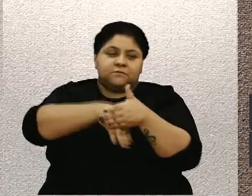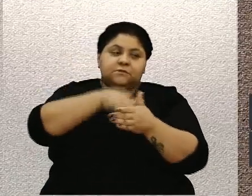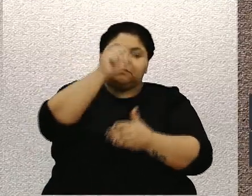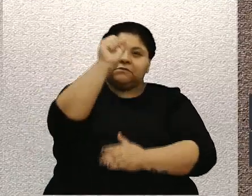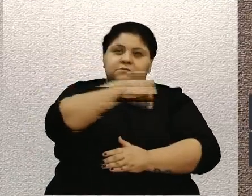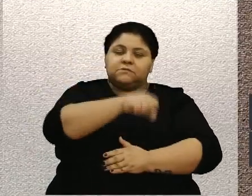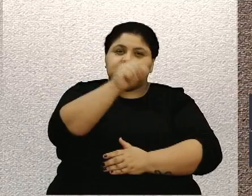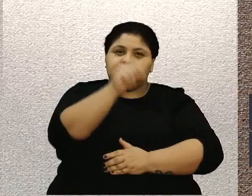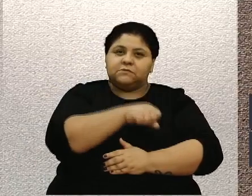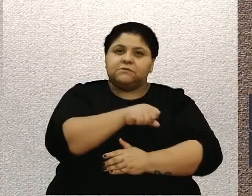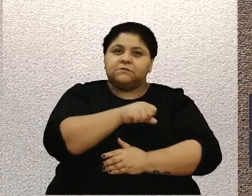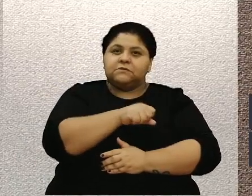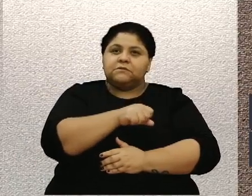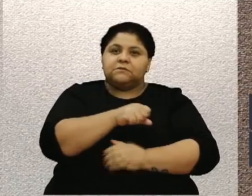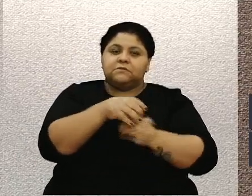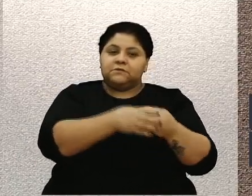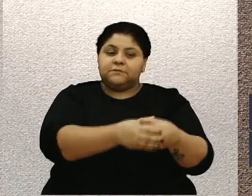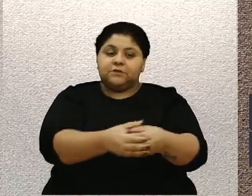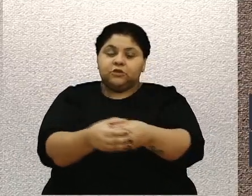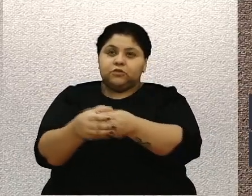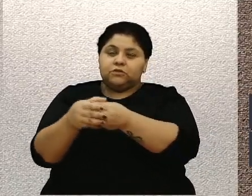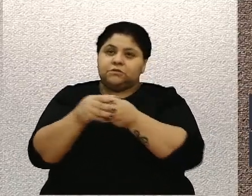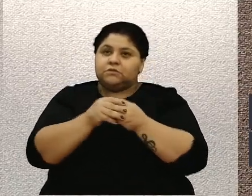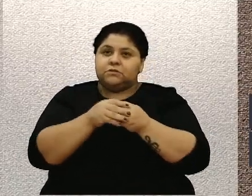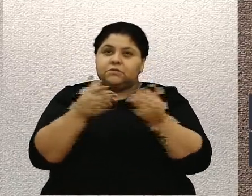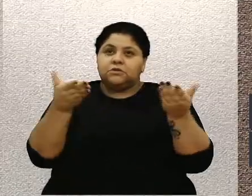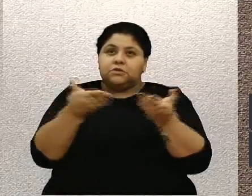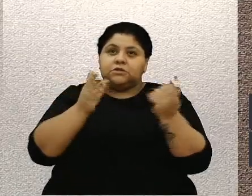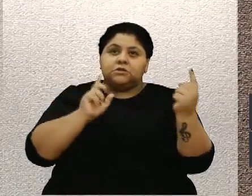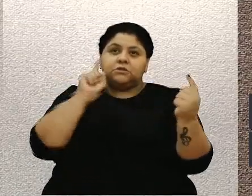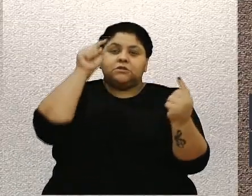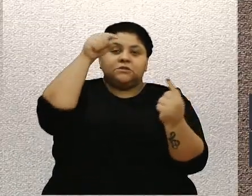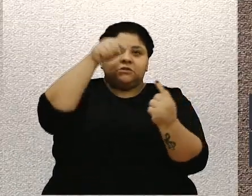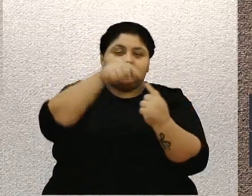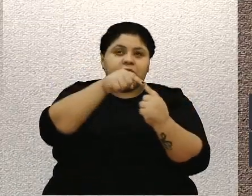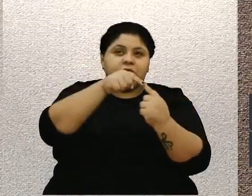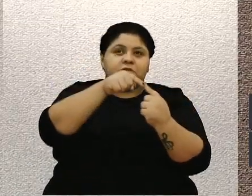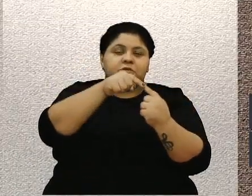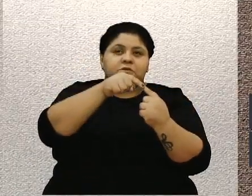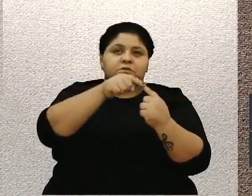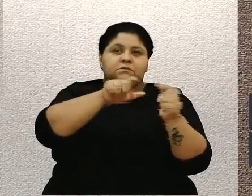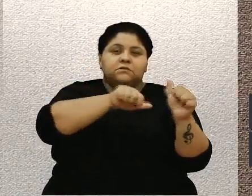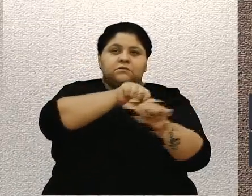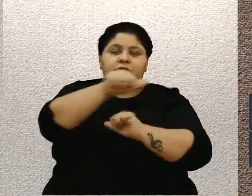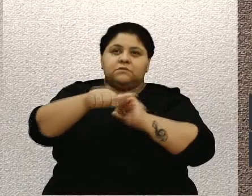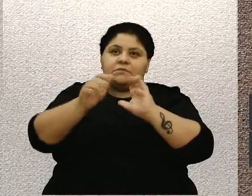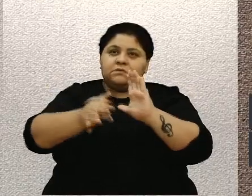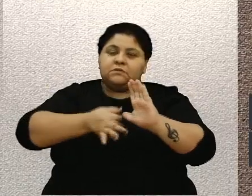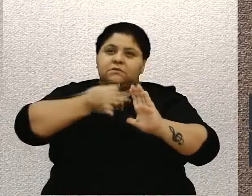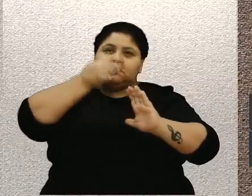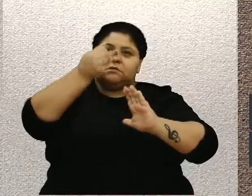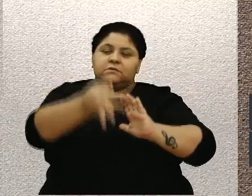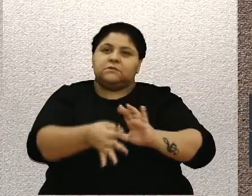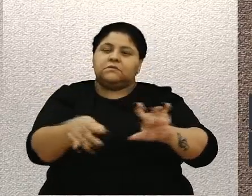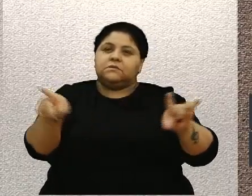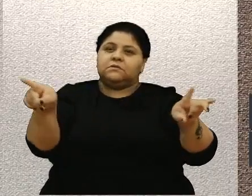a esta frente parlamentar, já com o intuito de que se transforme futuramente numa comissão para a gente ter